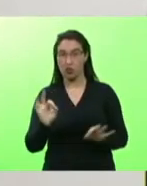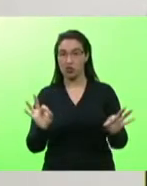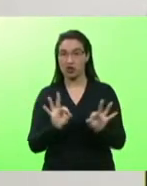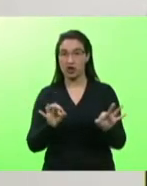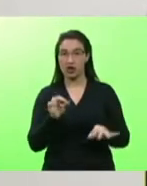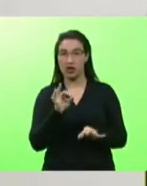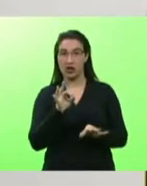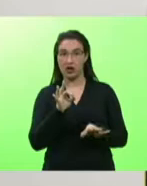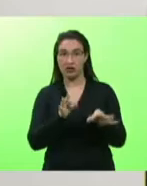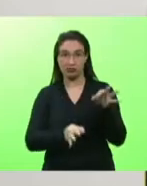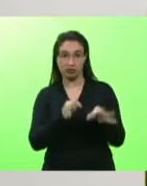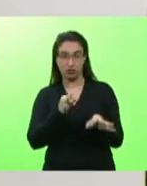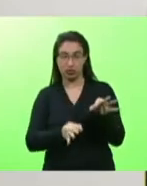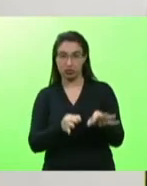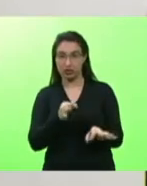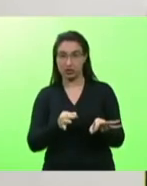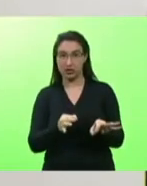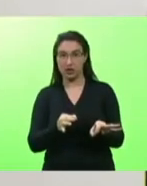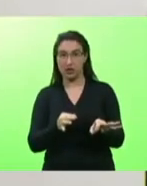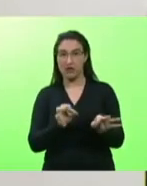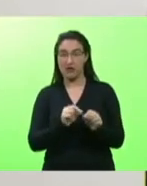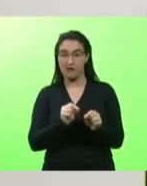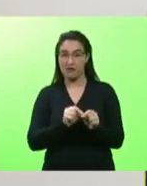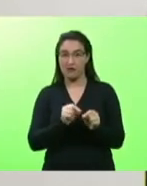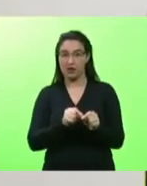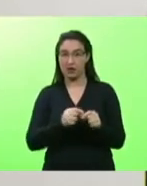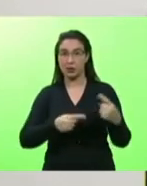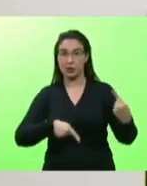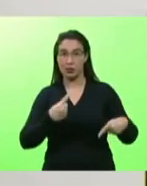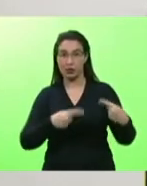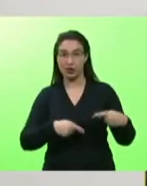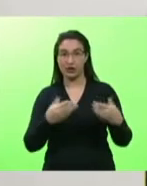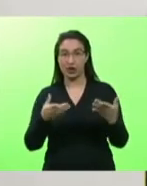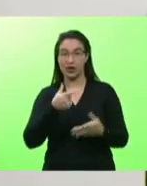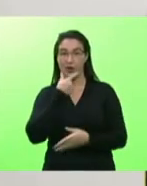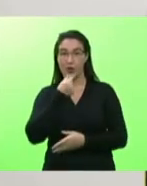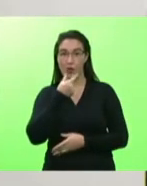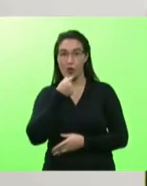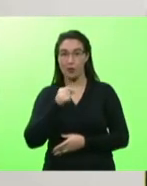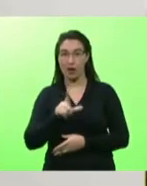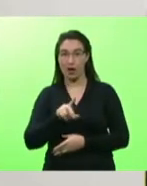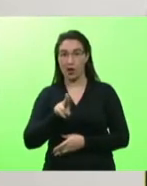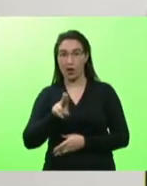e o Lula vem aí. O jogo muda no ano que vem. Obrigado, presidente.